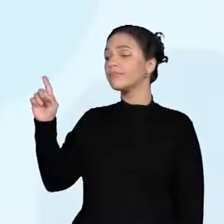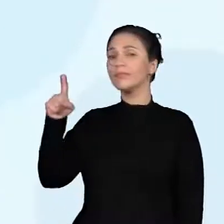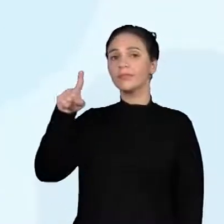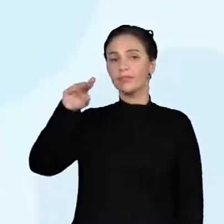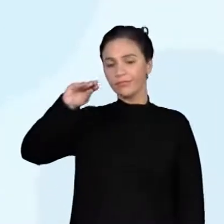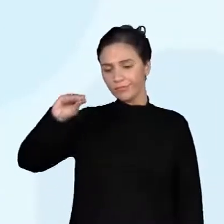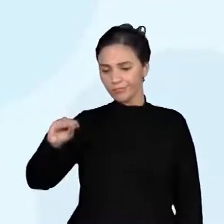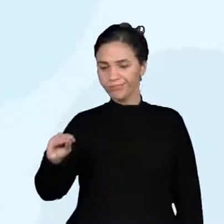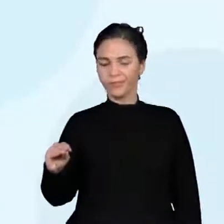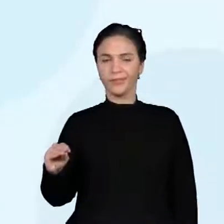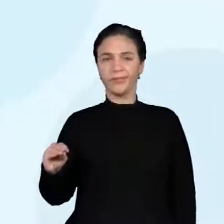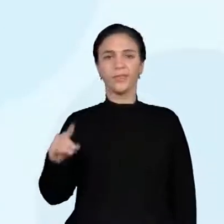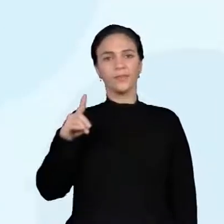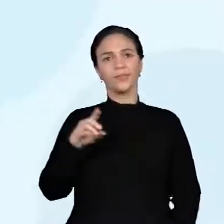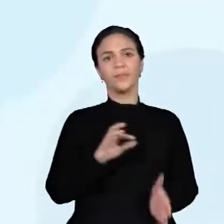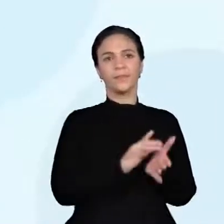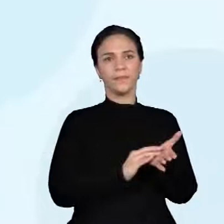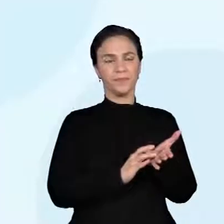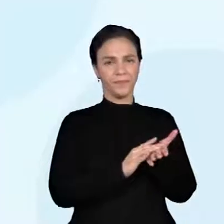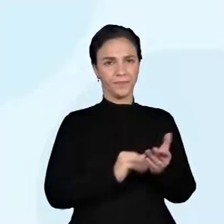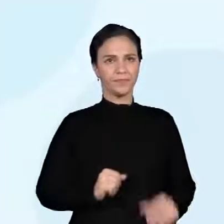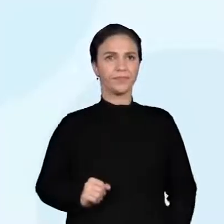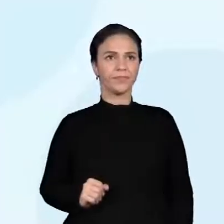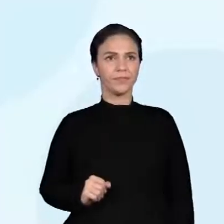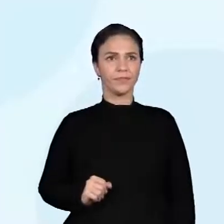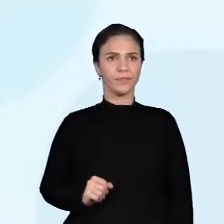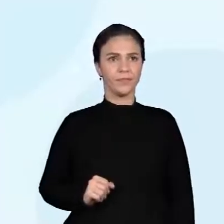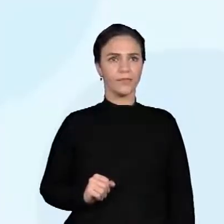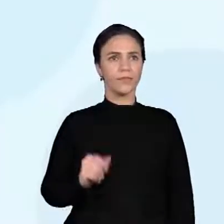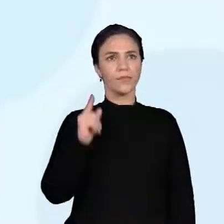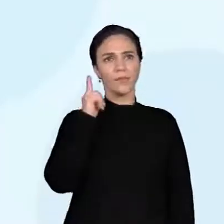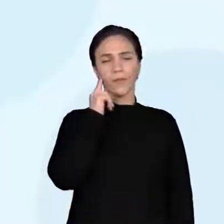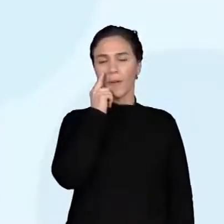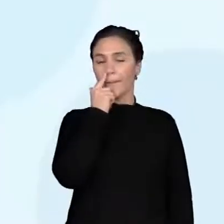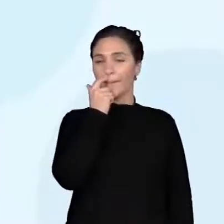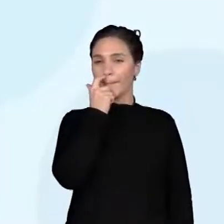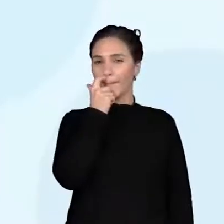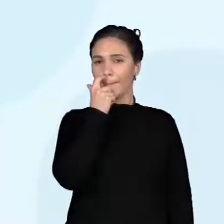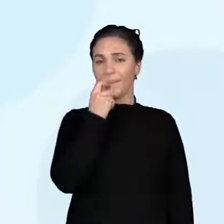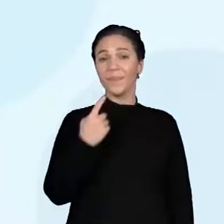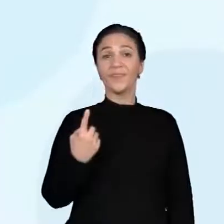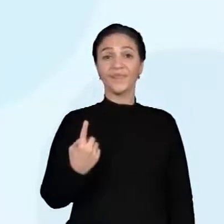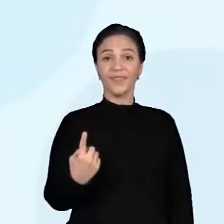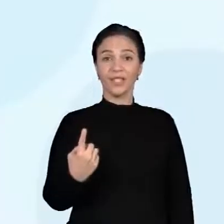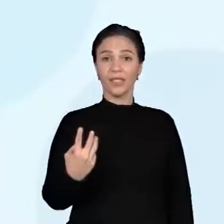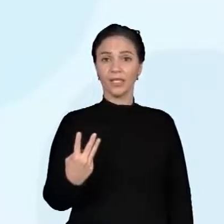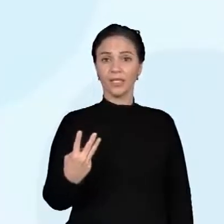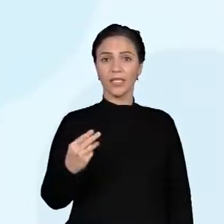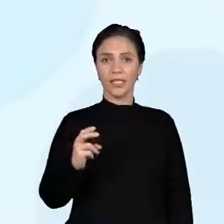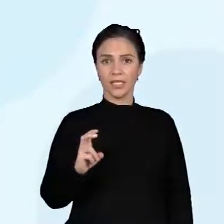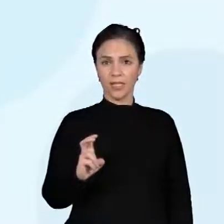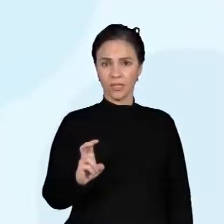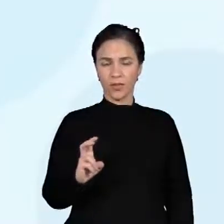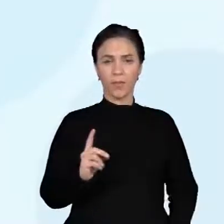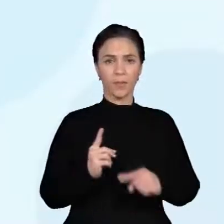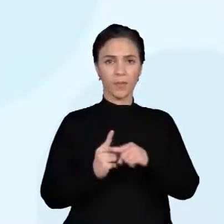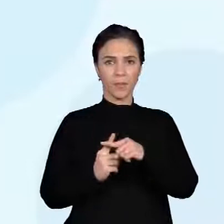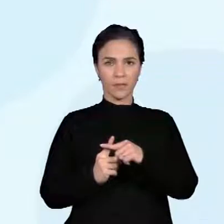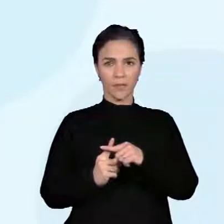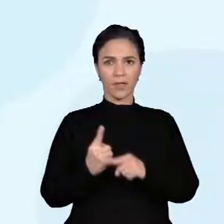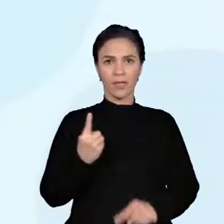você usa a sua calculadora. 138. Oh, perdão. 135 mais 38 vai dar